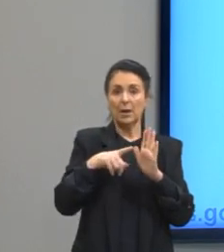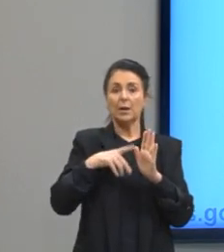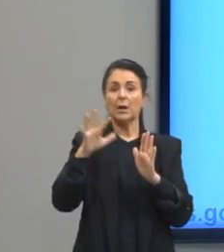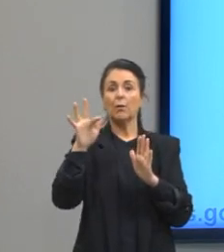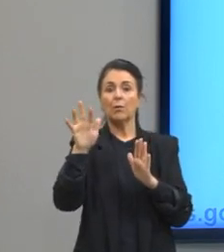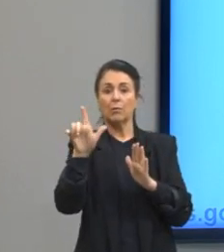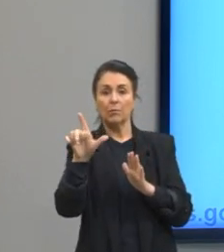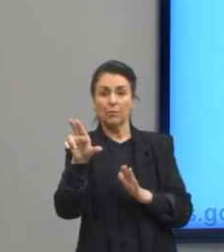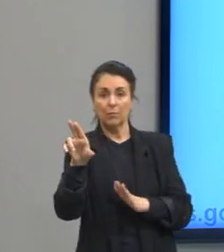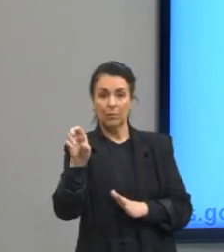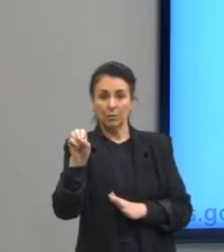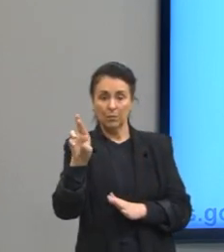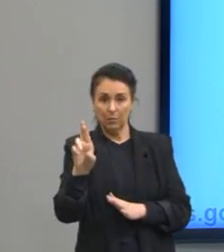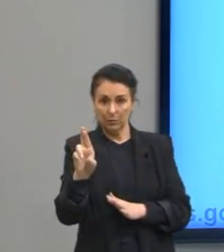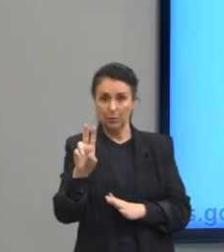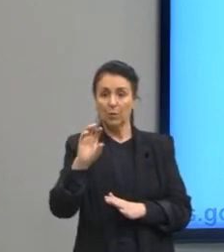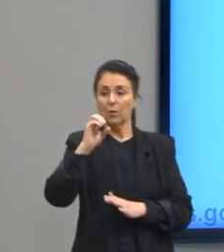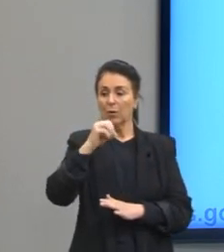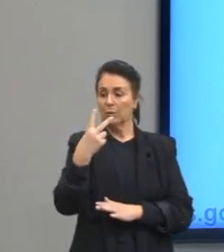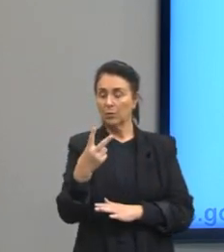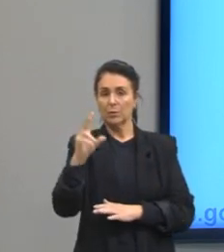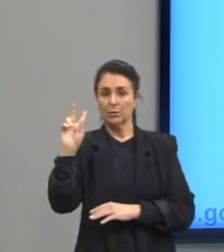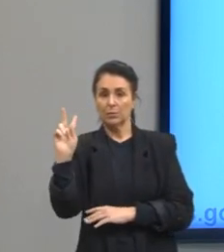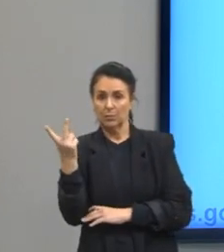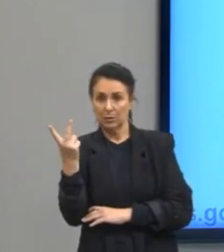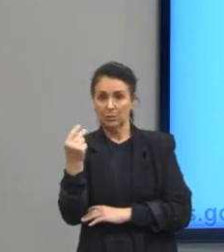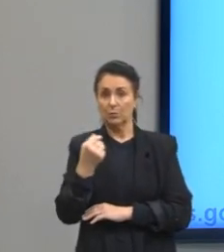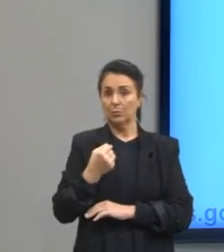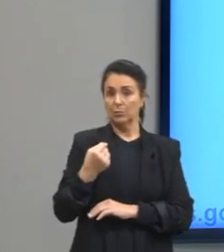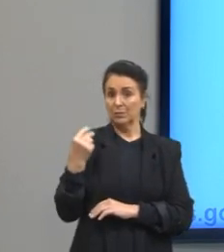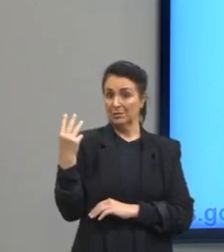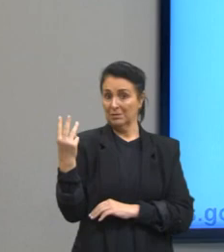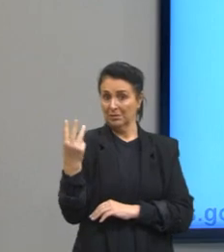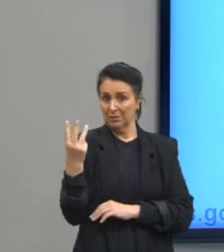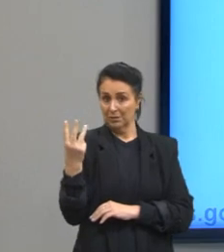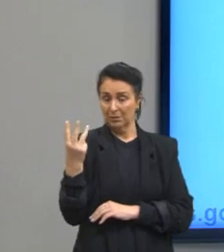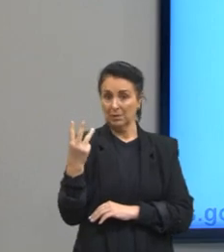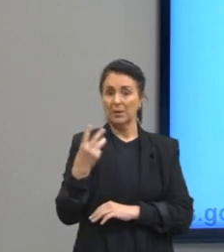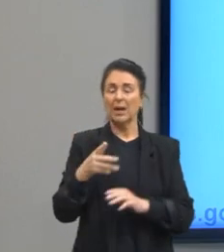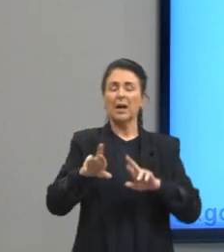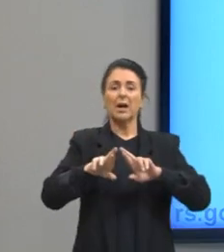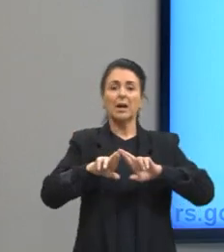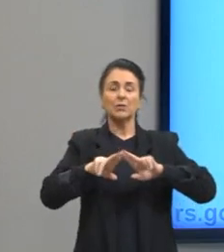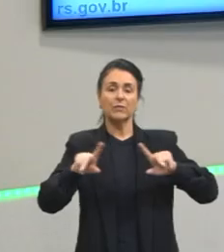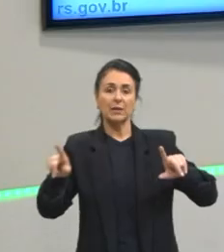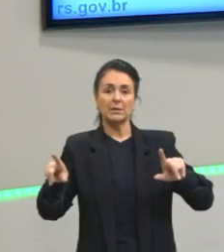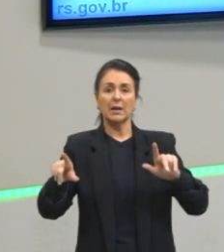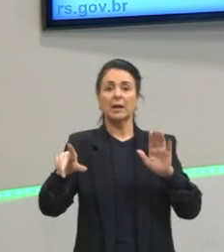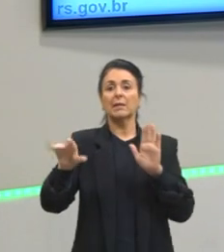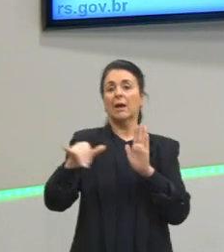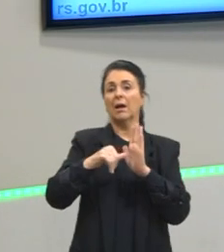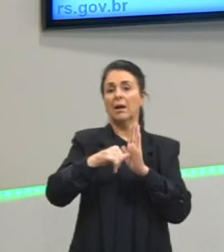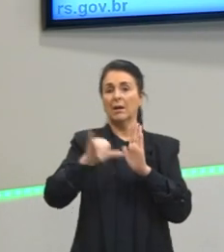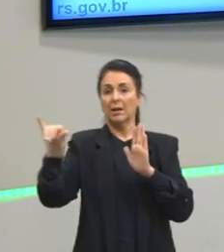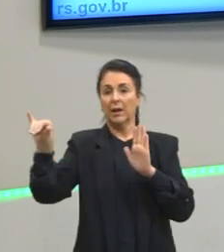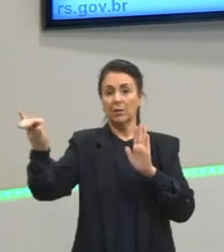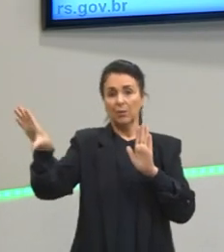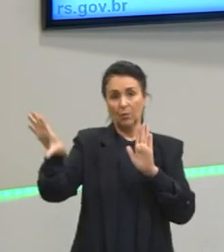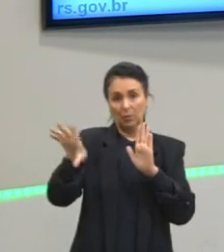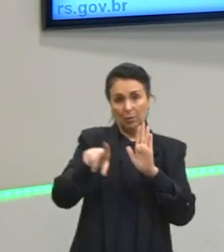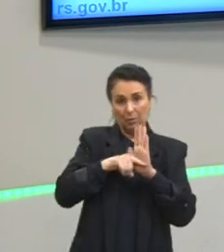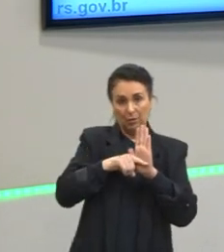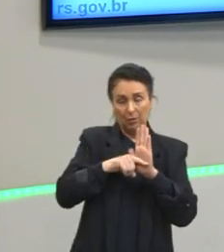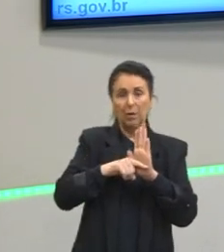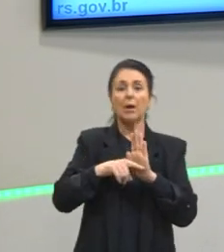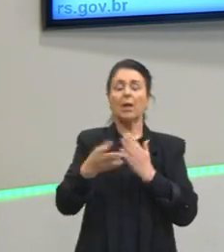nitrogênio, tá? Em função dessa grande diferença de eletronegatividade entre eles, ela também é uma interação